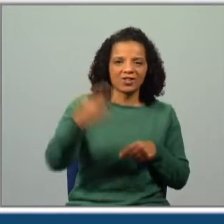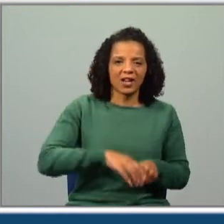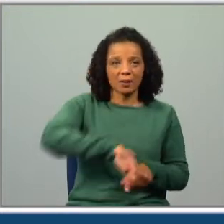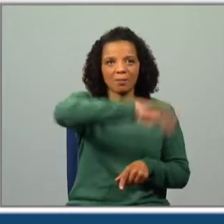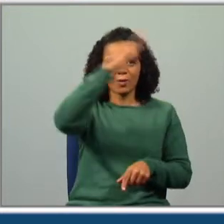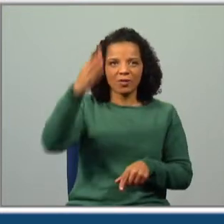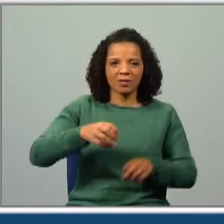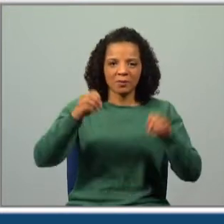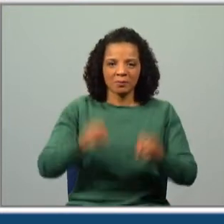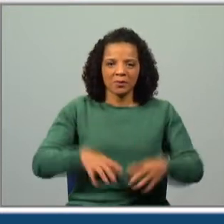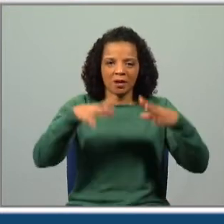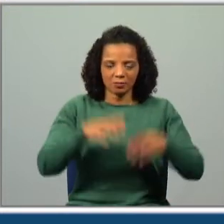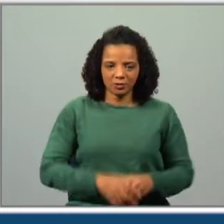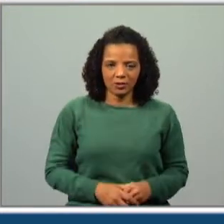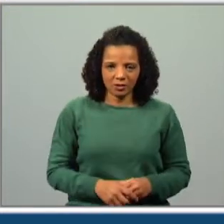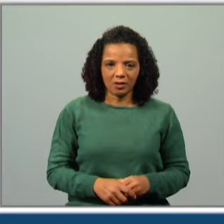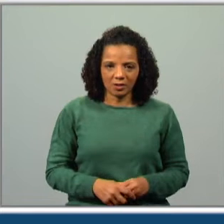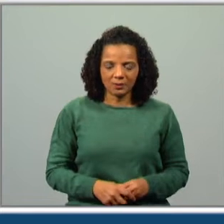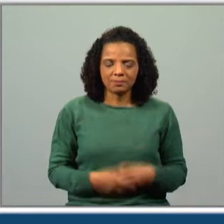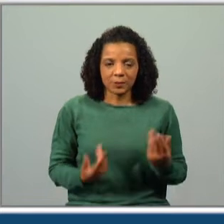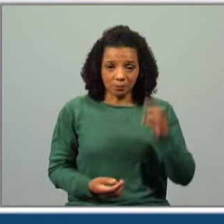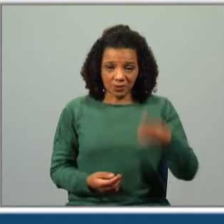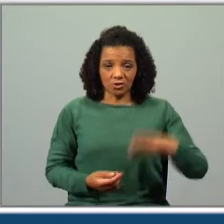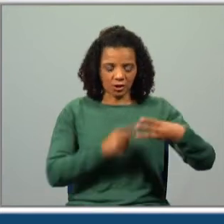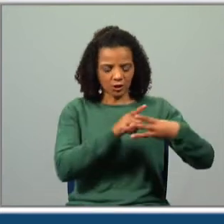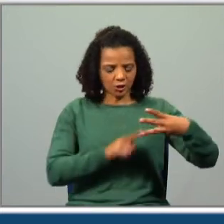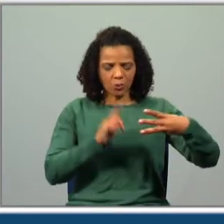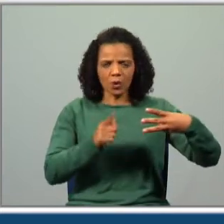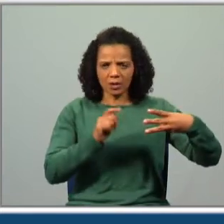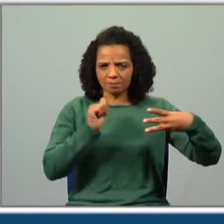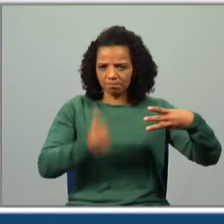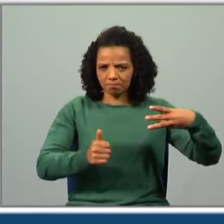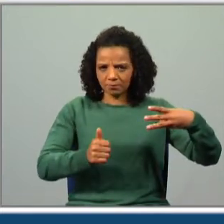montanha mágica. E então, qual destas hipóteses é?